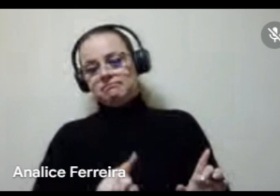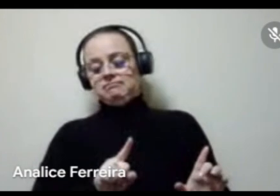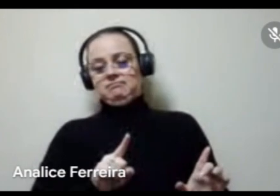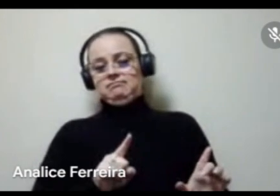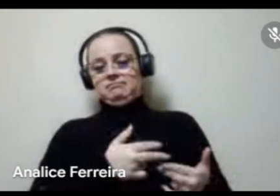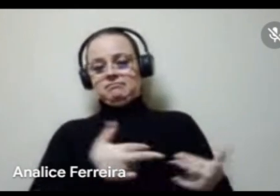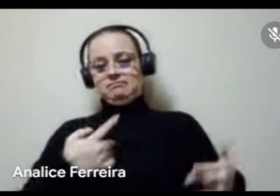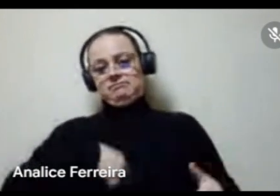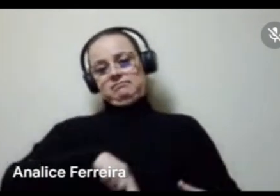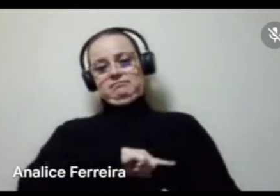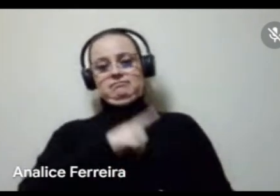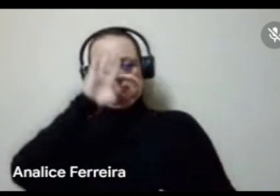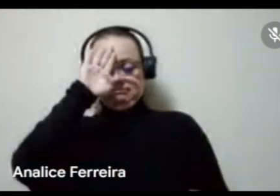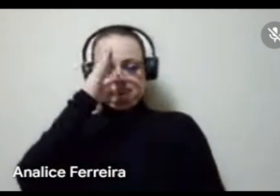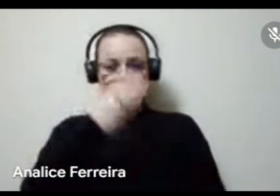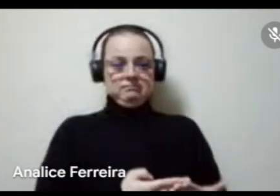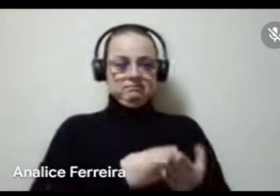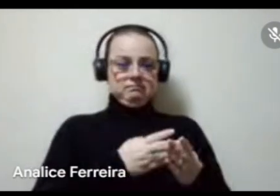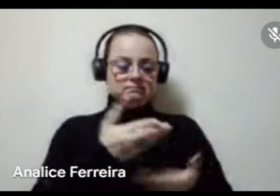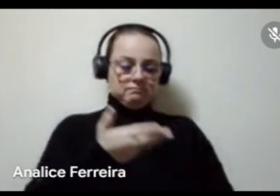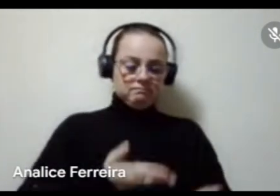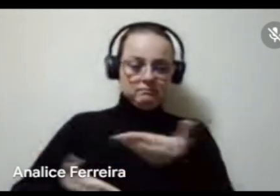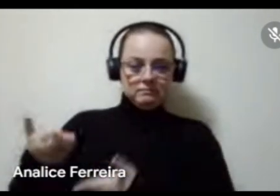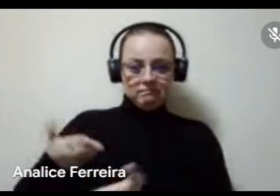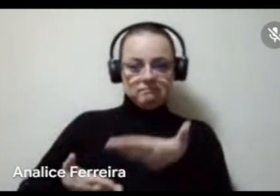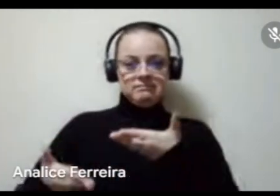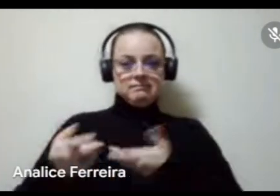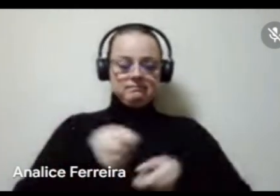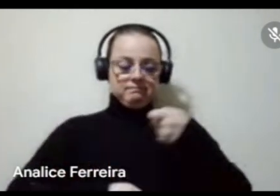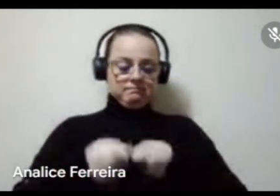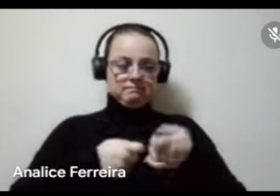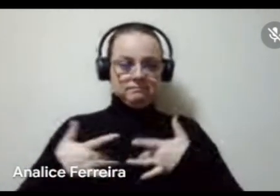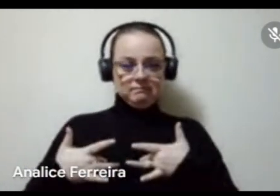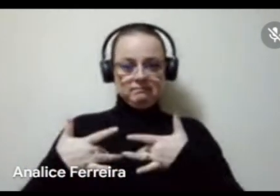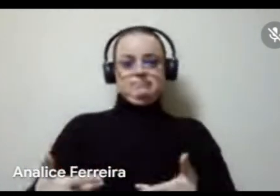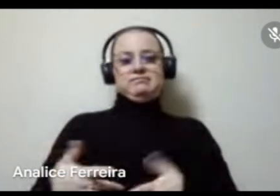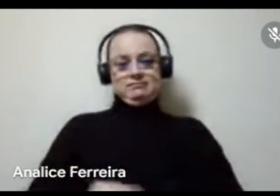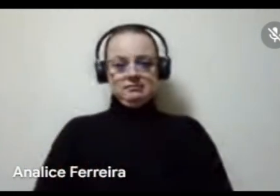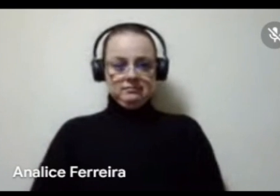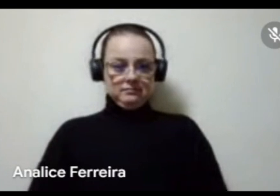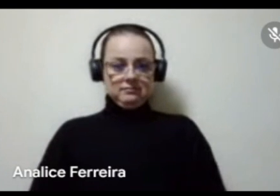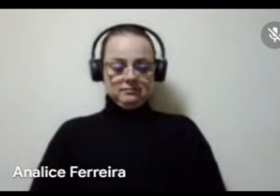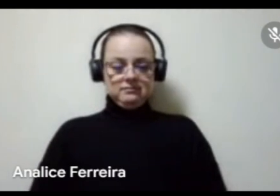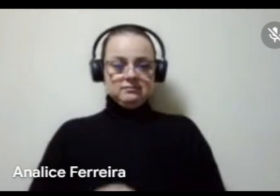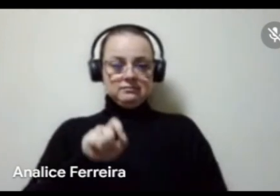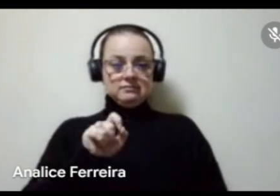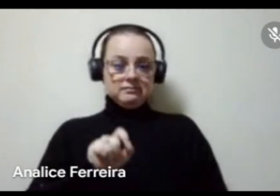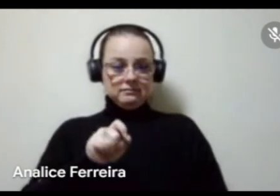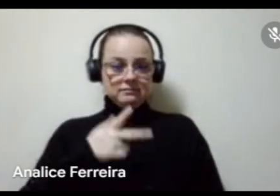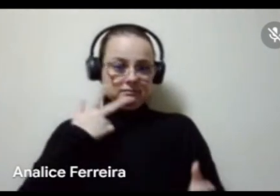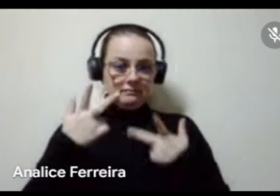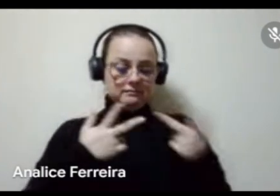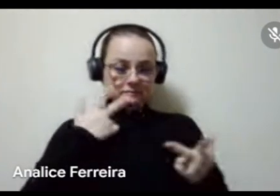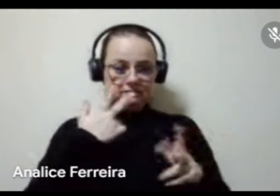coisa da gente, quem acredita na cooperação, na economia solidária, de quem se diz de esquerda,